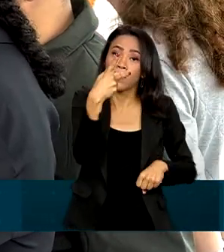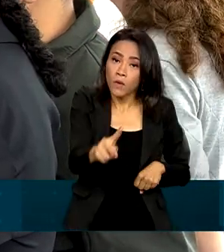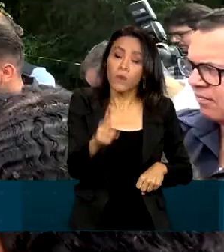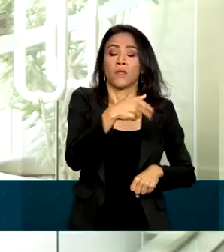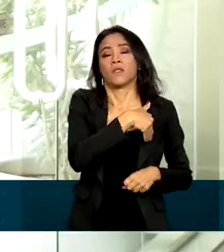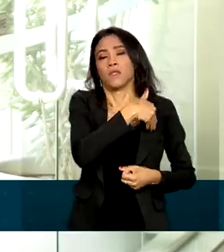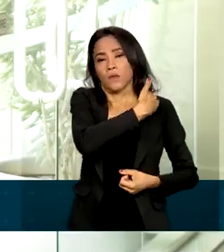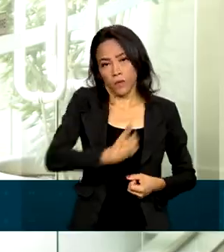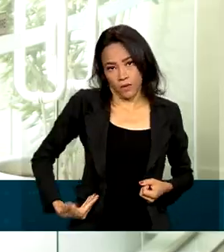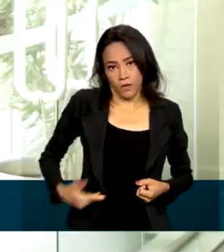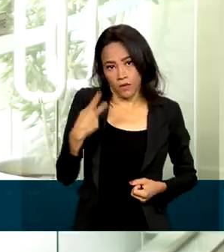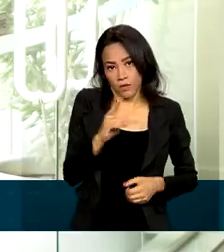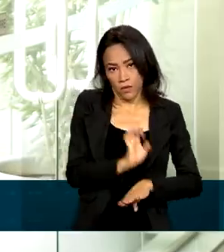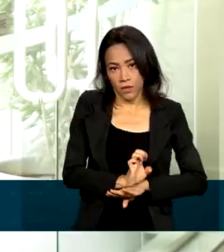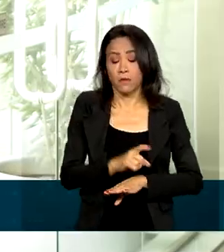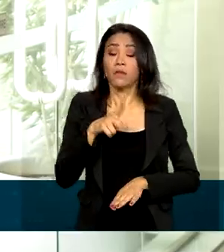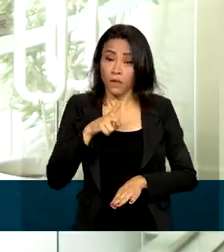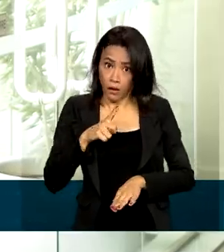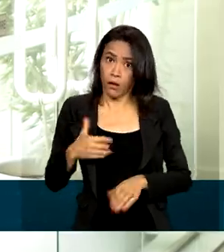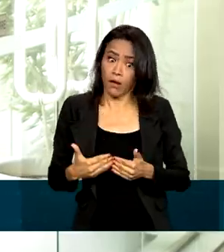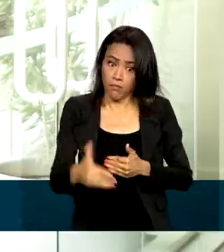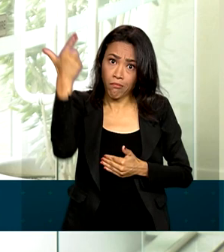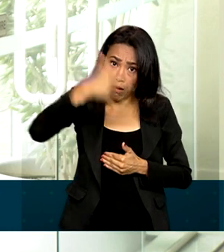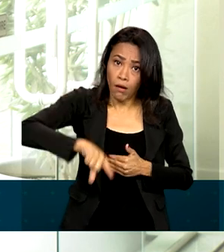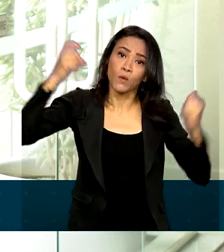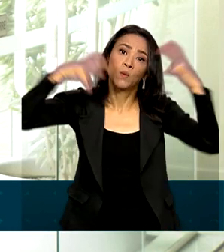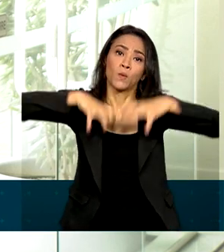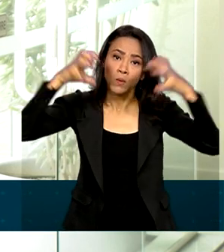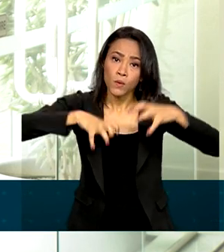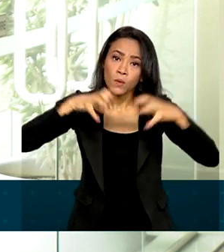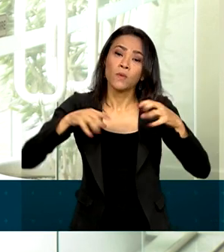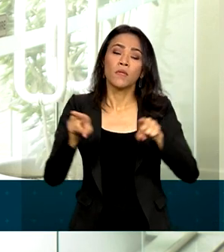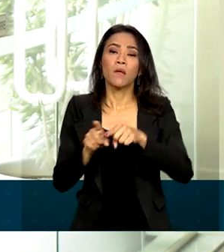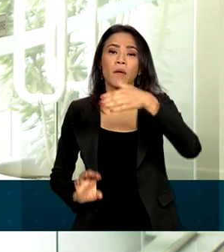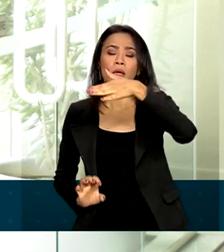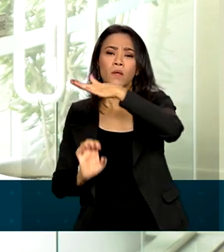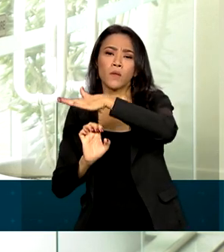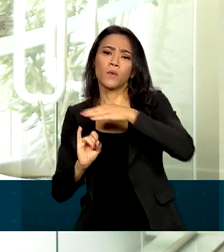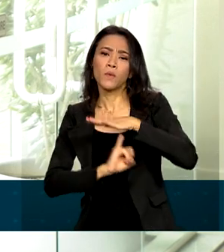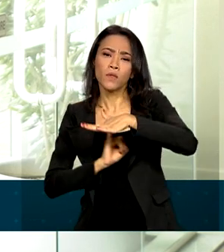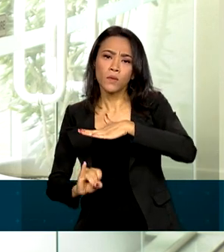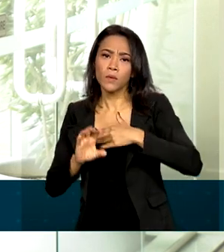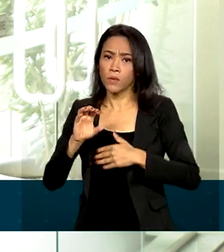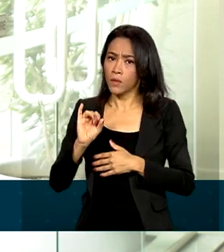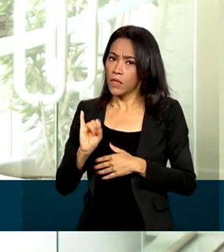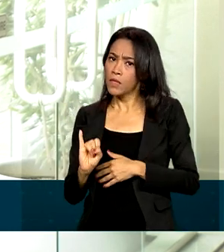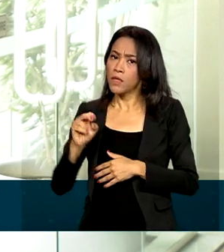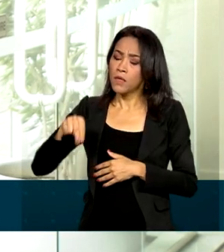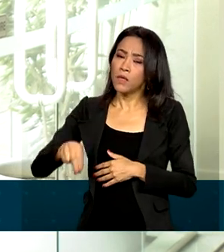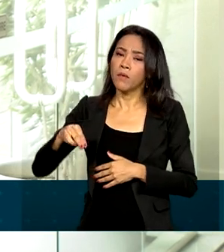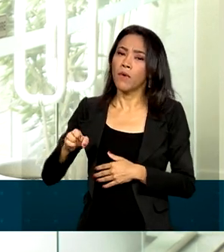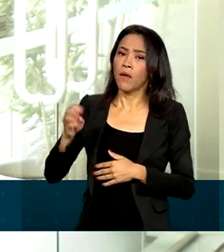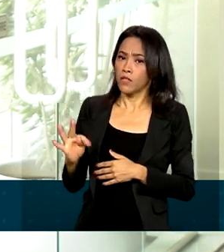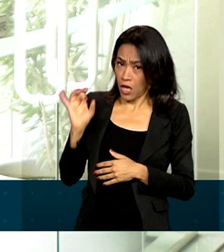previsão de mais chuva e, segundo o IMET, o Instituto Nacional de Meteorologia, não é só na cidade de Araraquara,